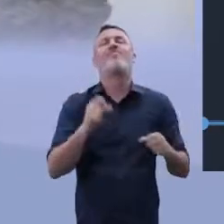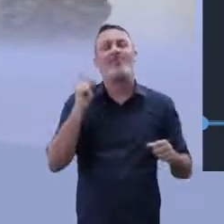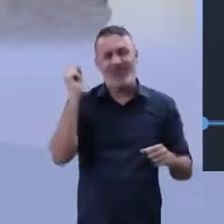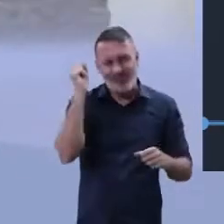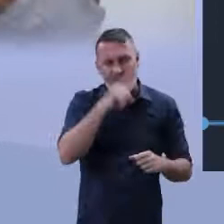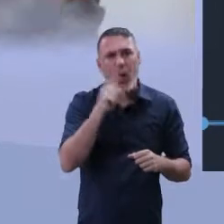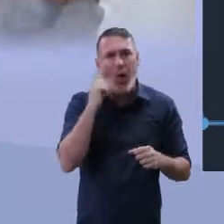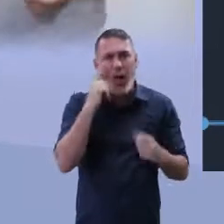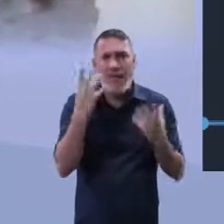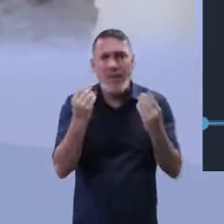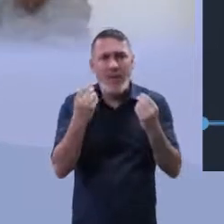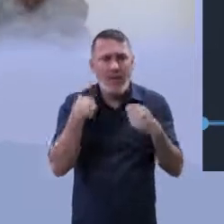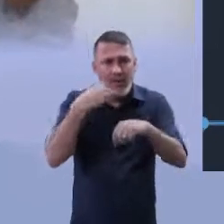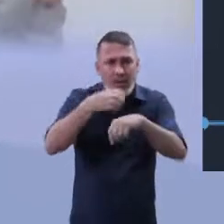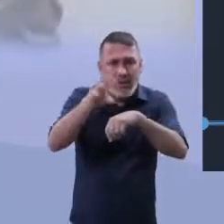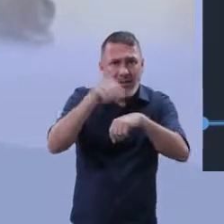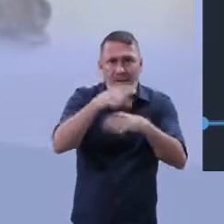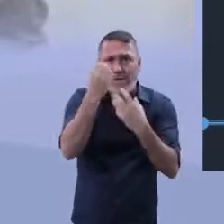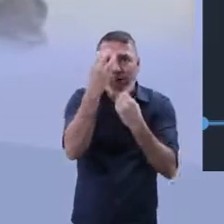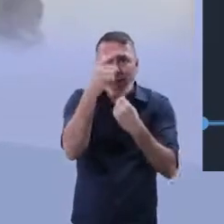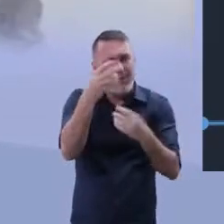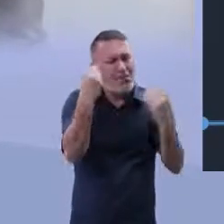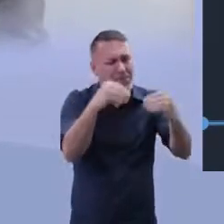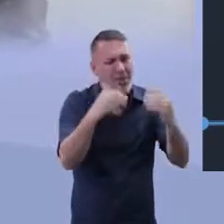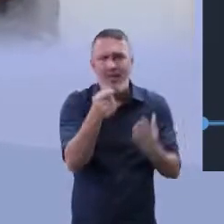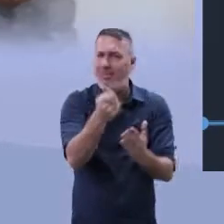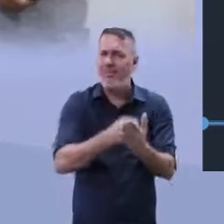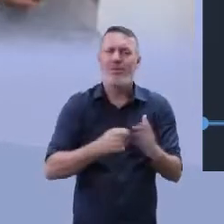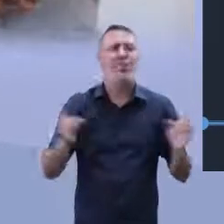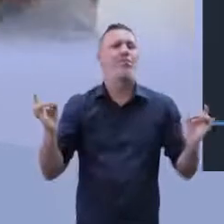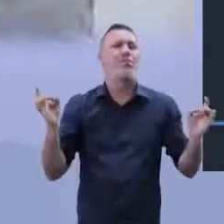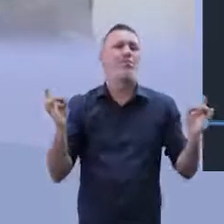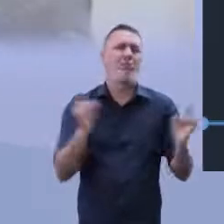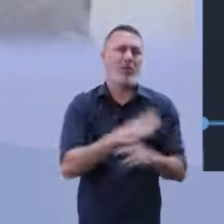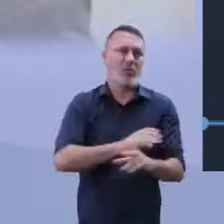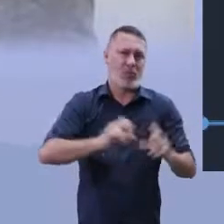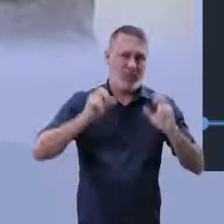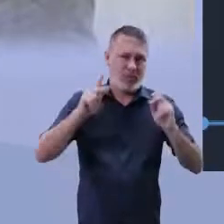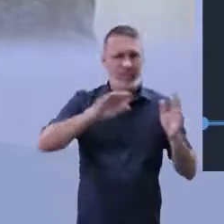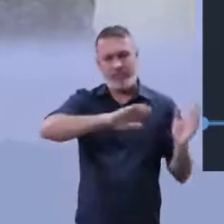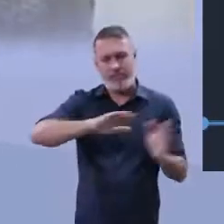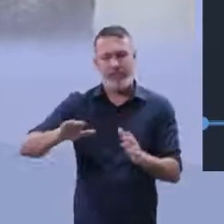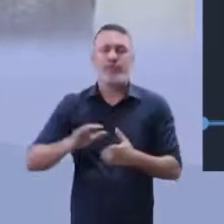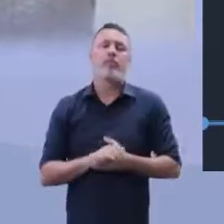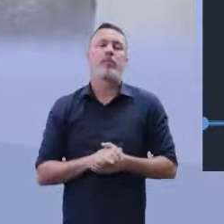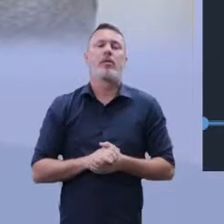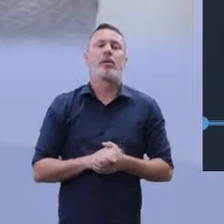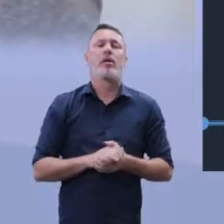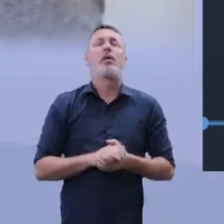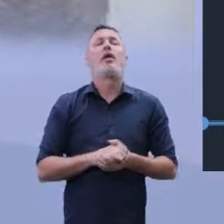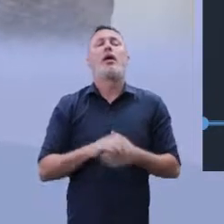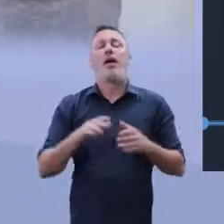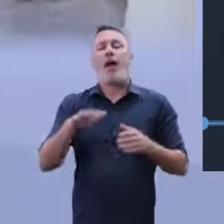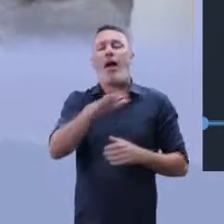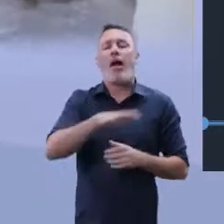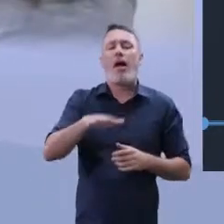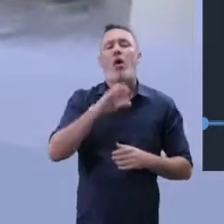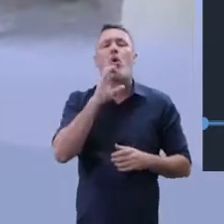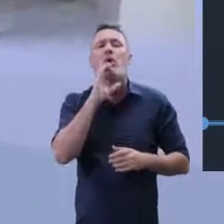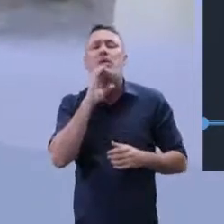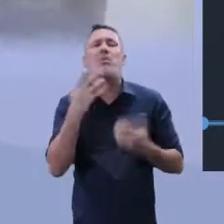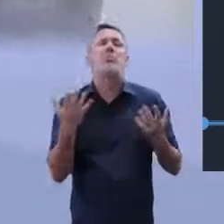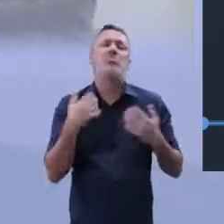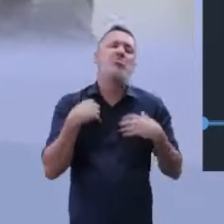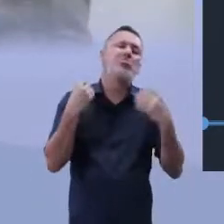aspecto. Olha que monte de informação, meu aluno. Você pode jogar na sua redação. Então, que eu posso colocar, professor, como área do conhecimento? Você já falou aí